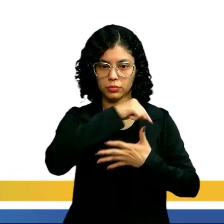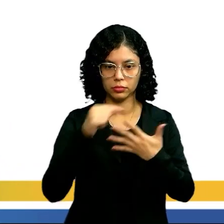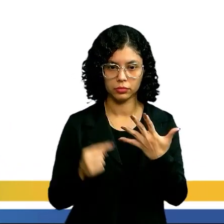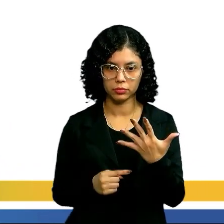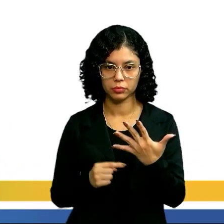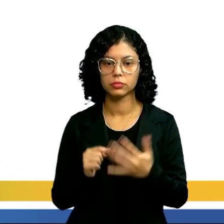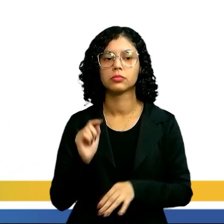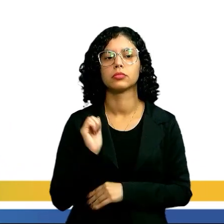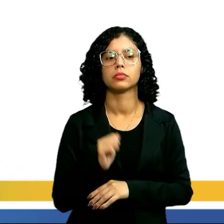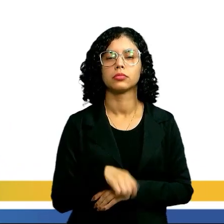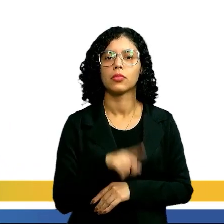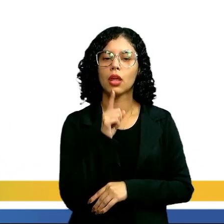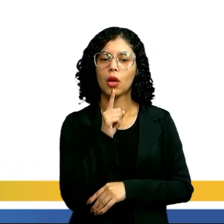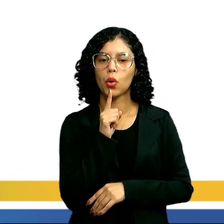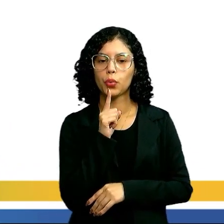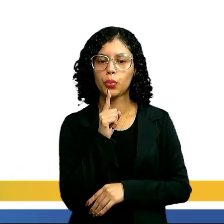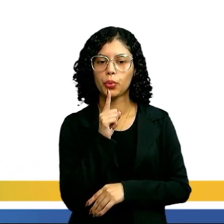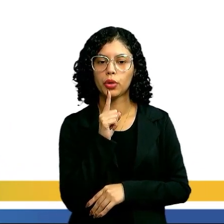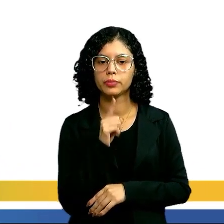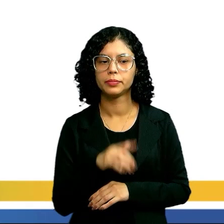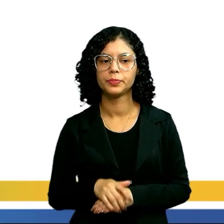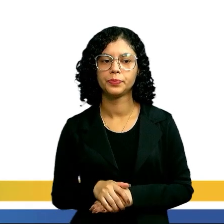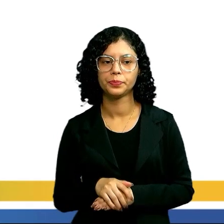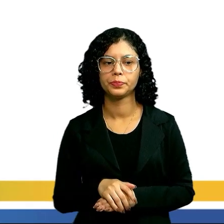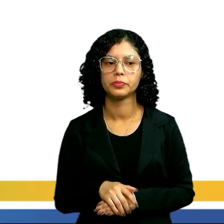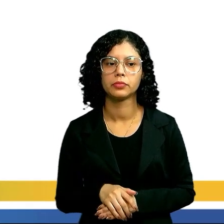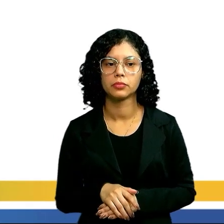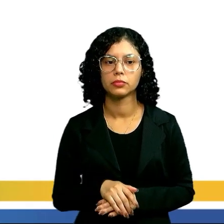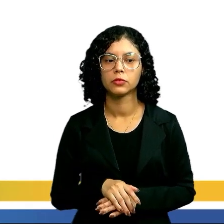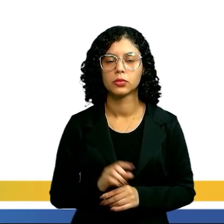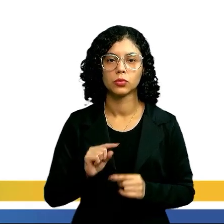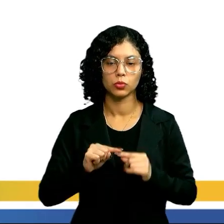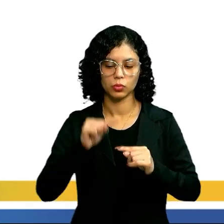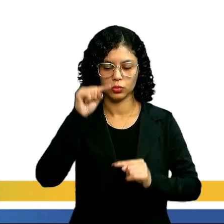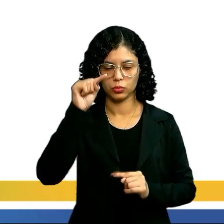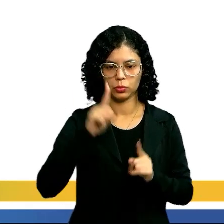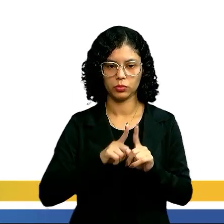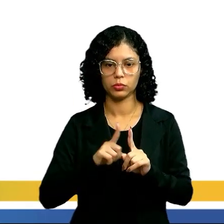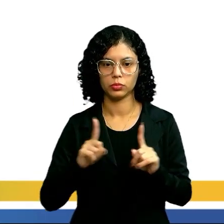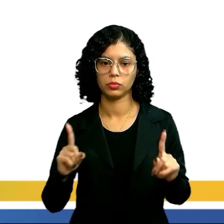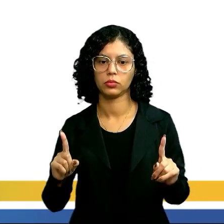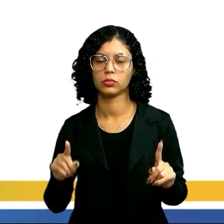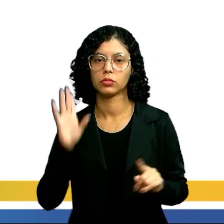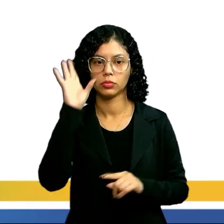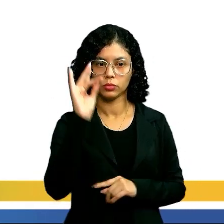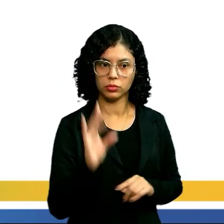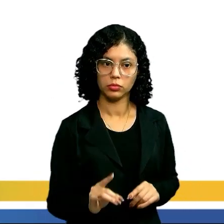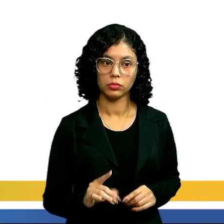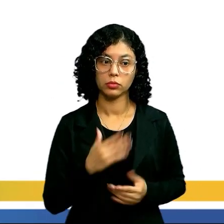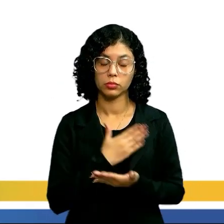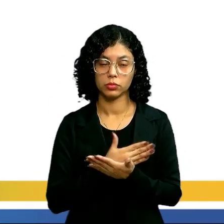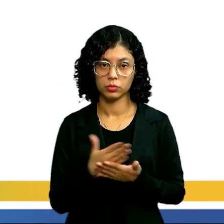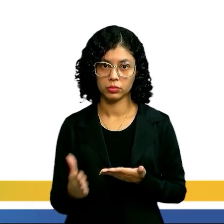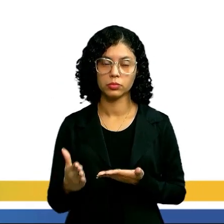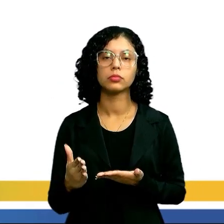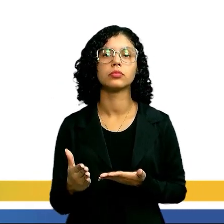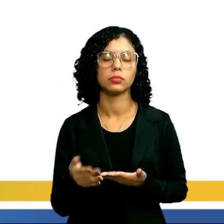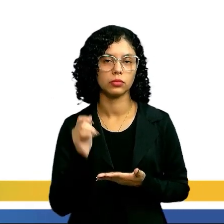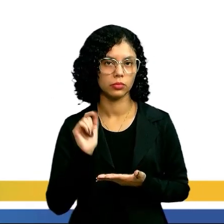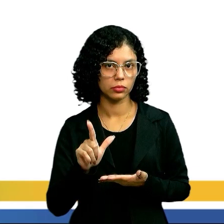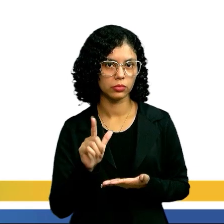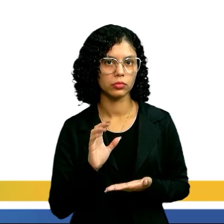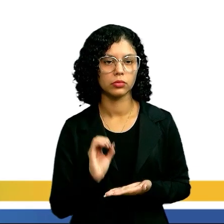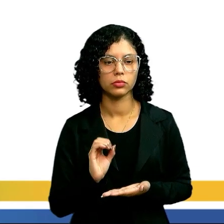certo? Nós temos aí o espaço, tamanho, tá? O L inicial, que é